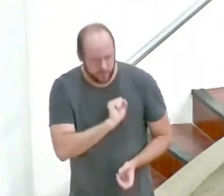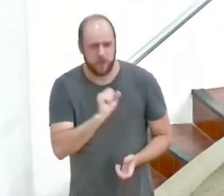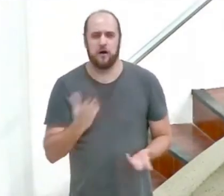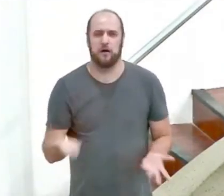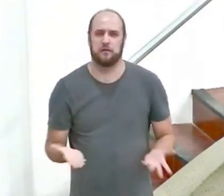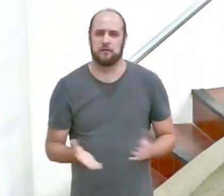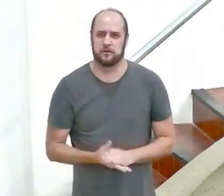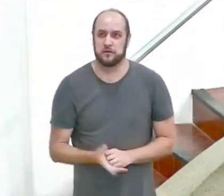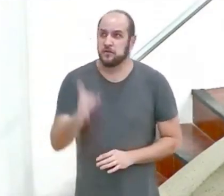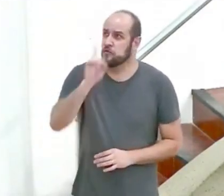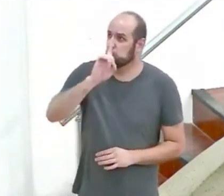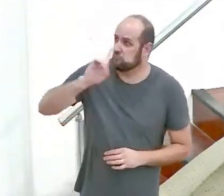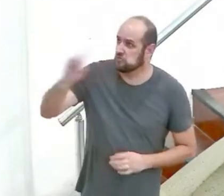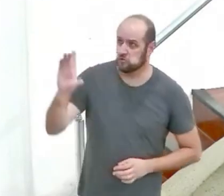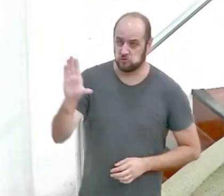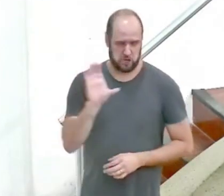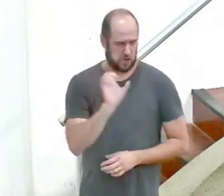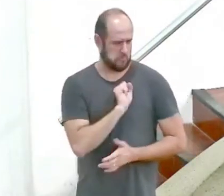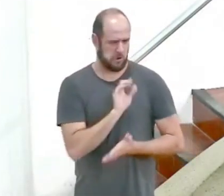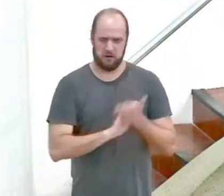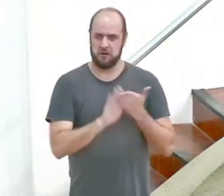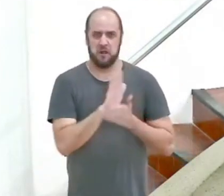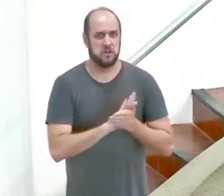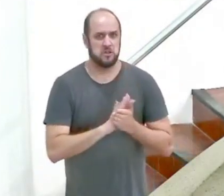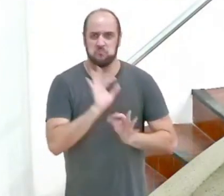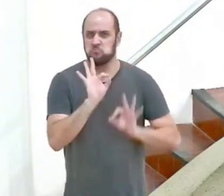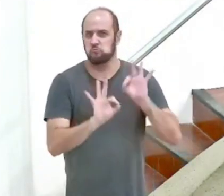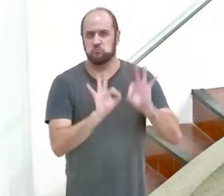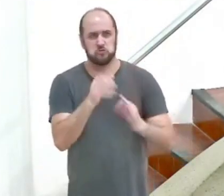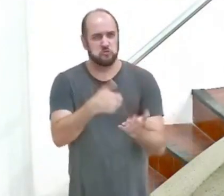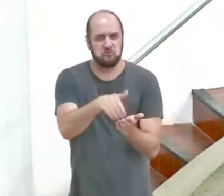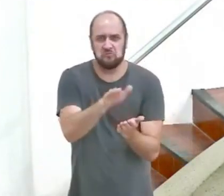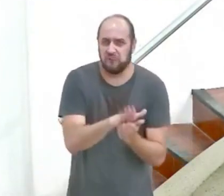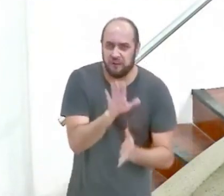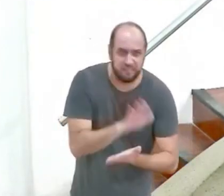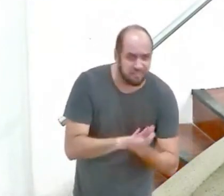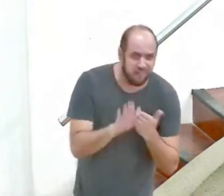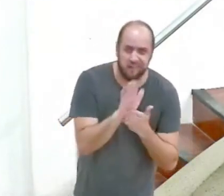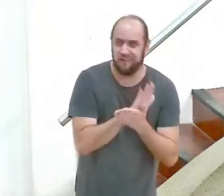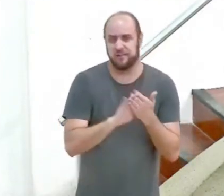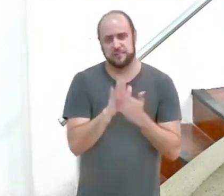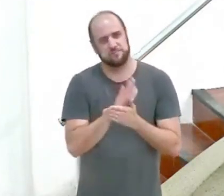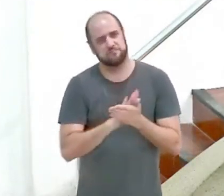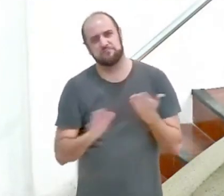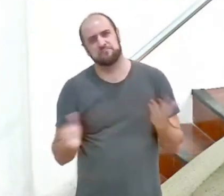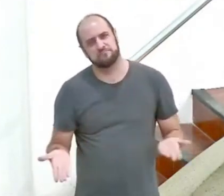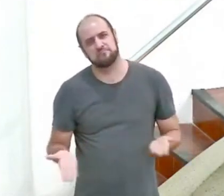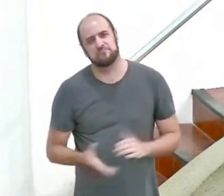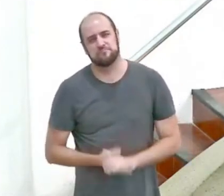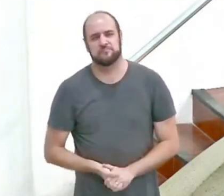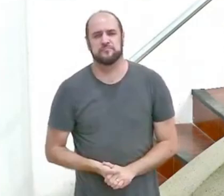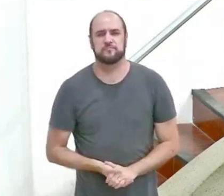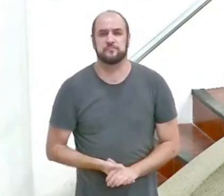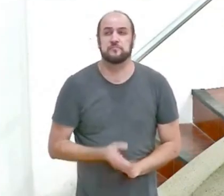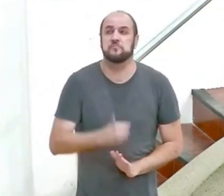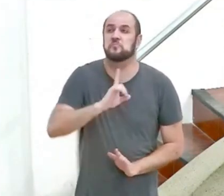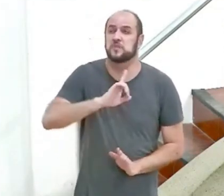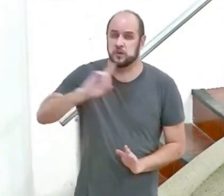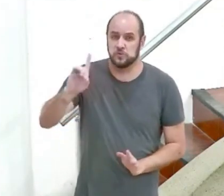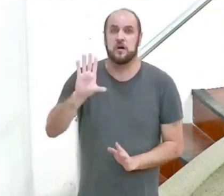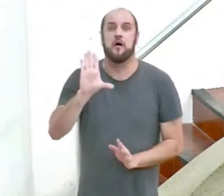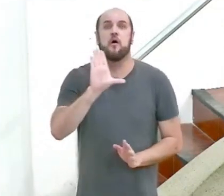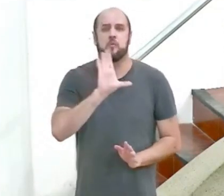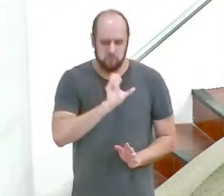um Deus que não ama não tem razão nenhuma para vingar alguma coisa ele tem